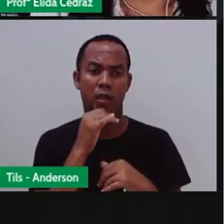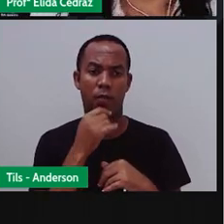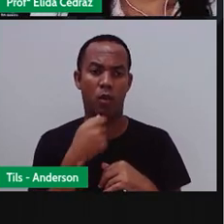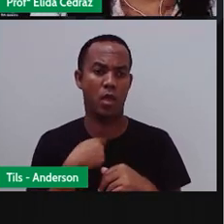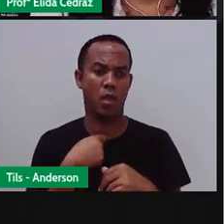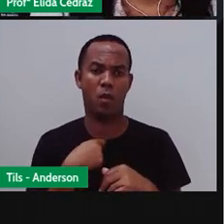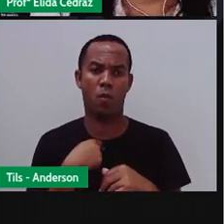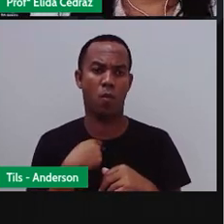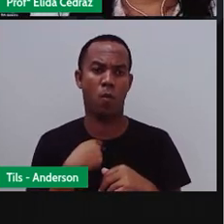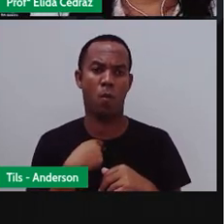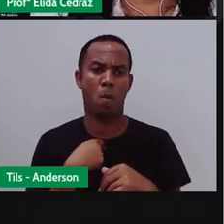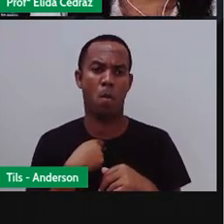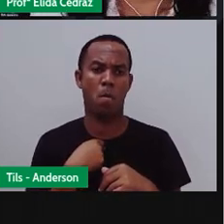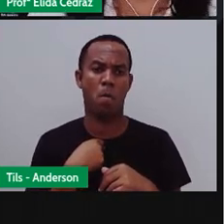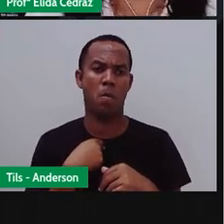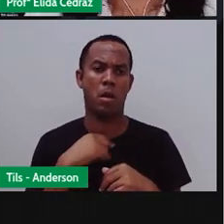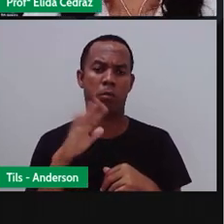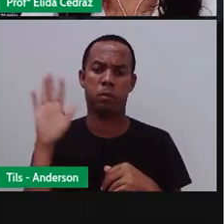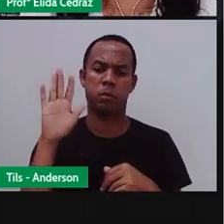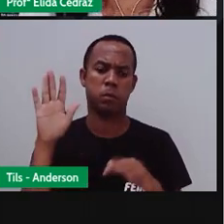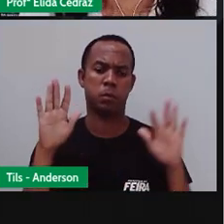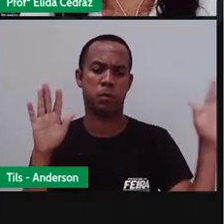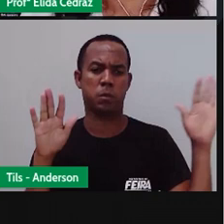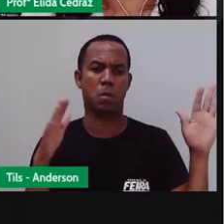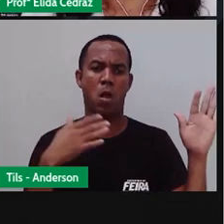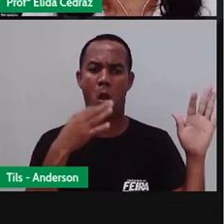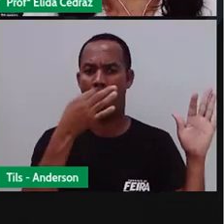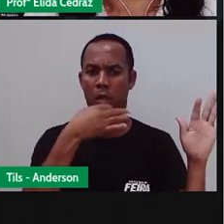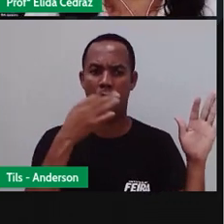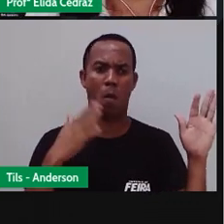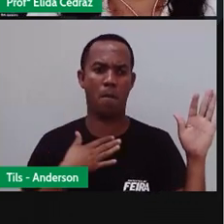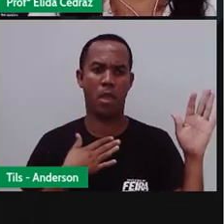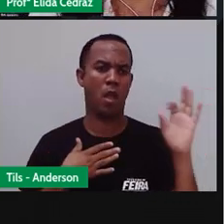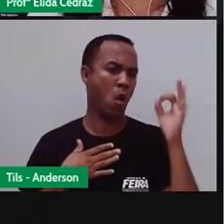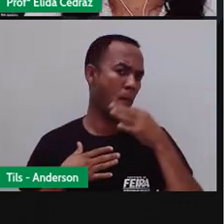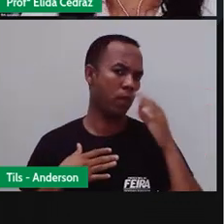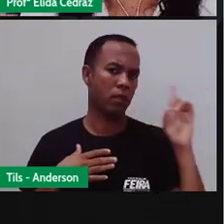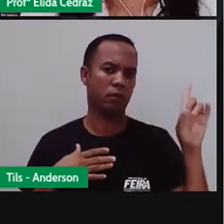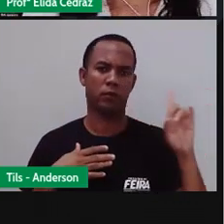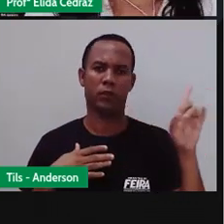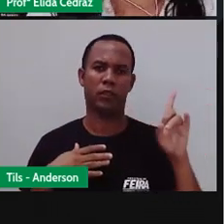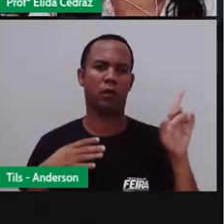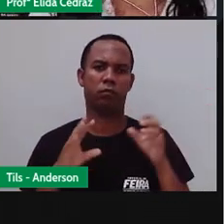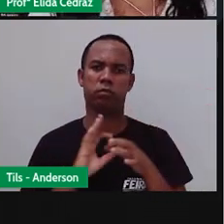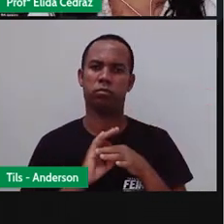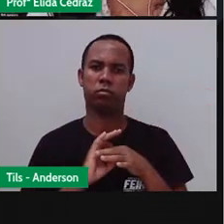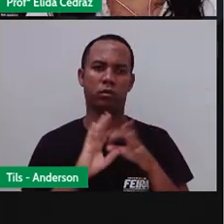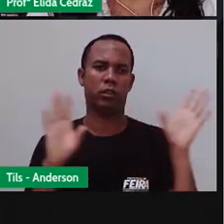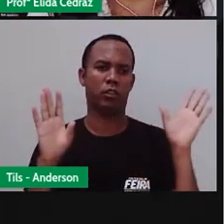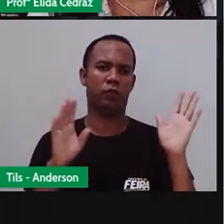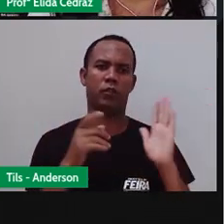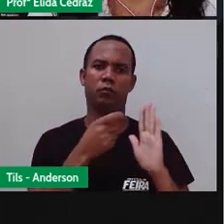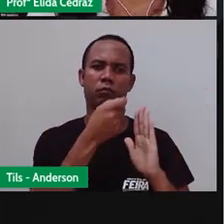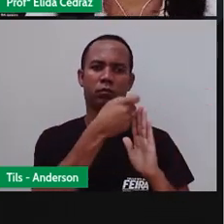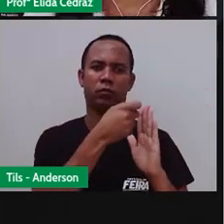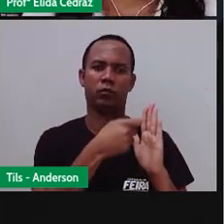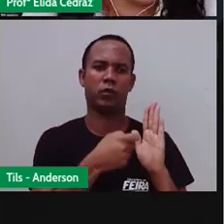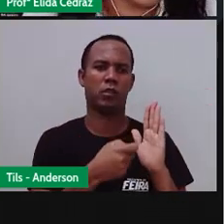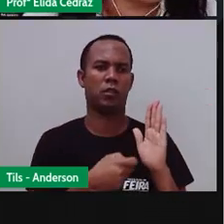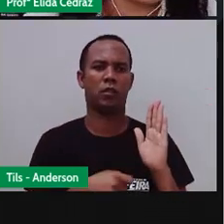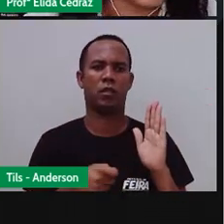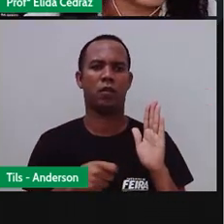não vou tomar partido daquilo. Eu vou escrever sobre o assunto e deixar que o leitor